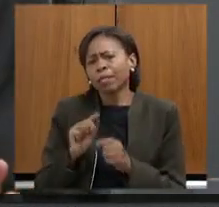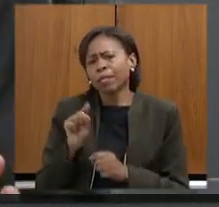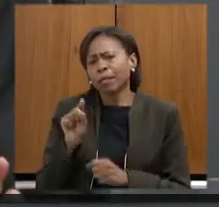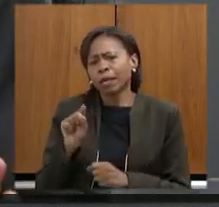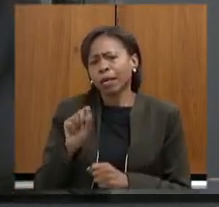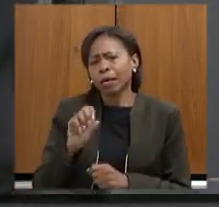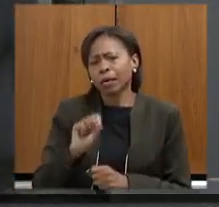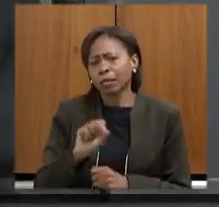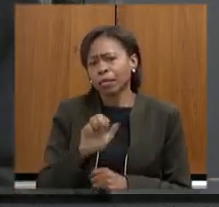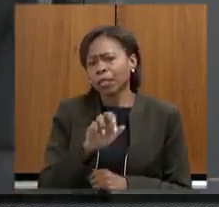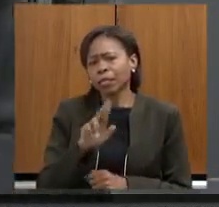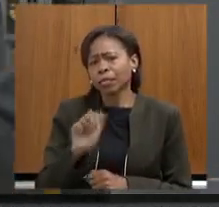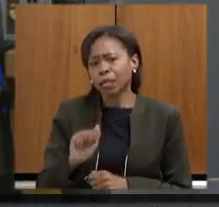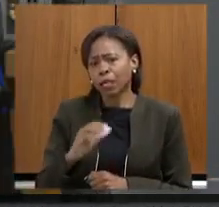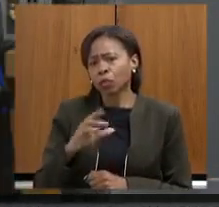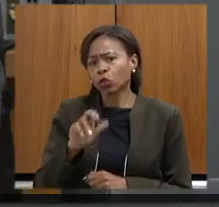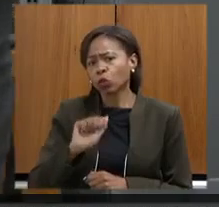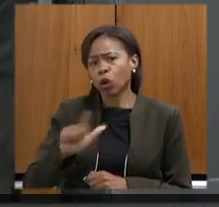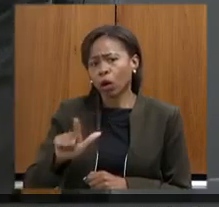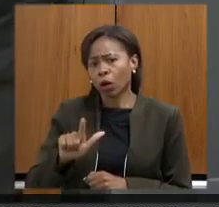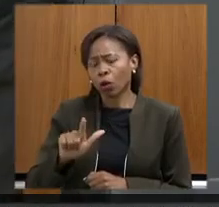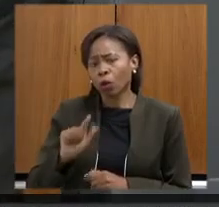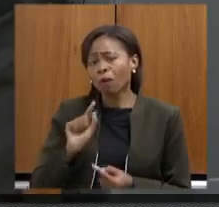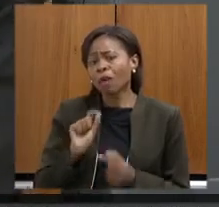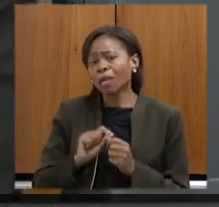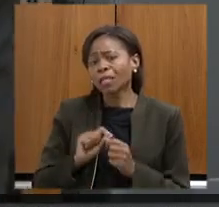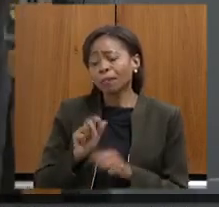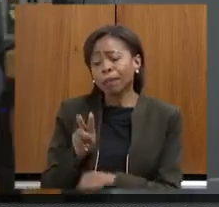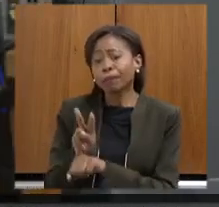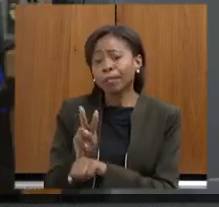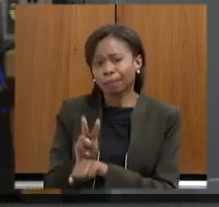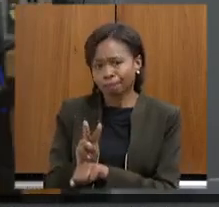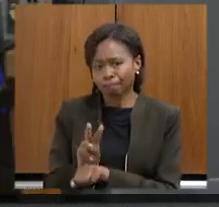preservá-la eu tive a oportunidade logo que foi